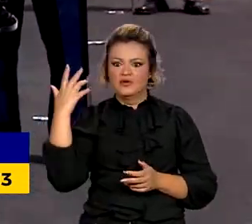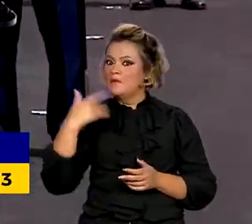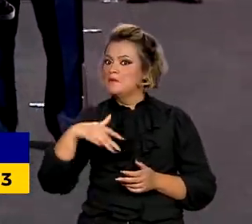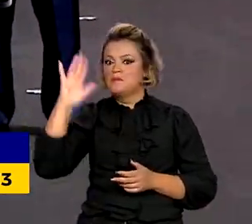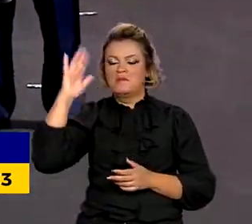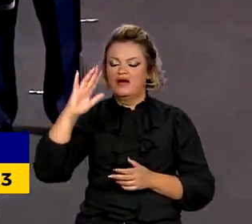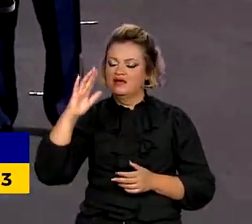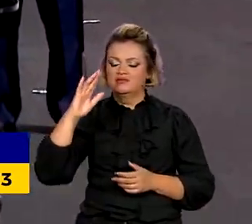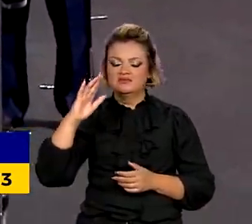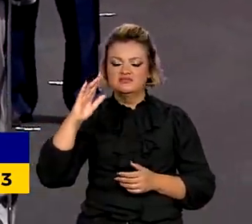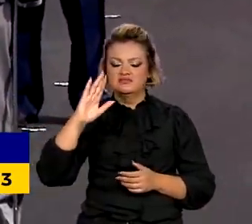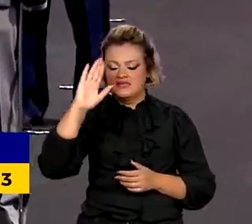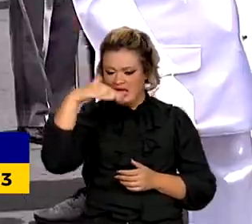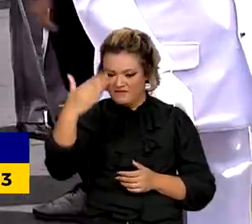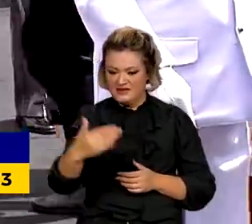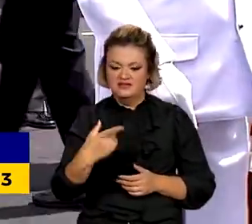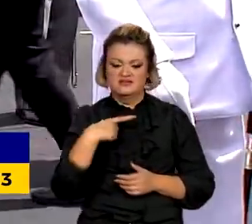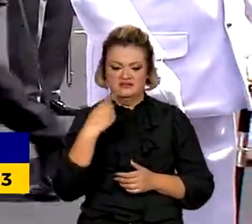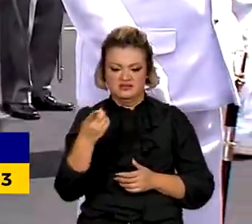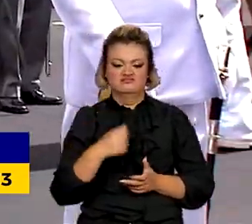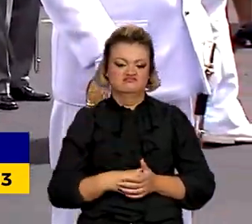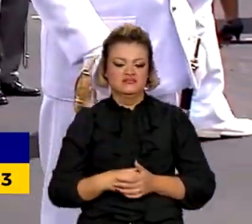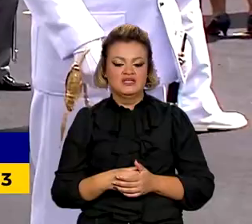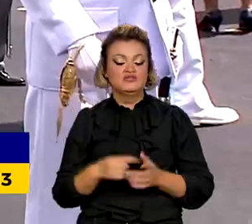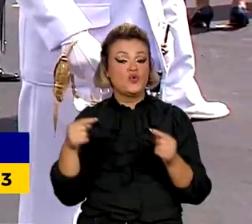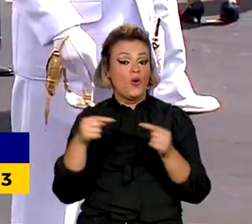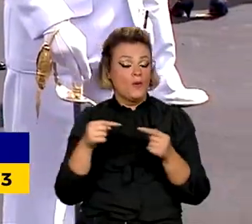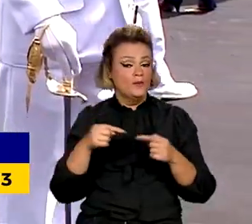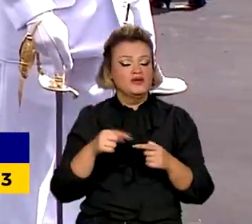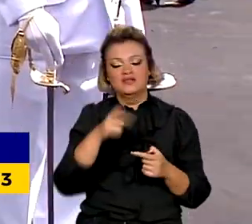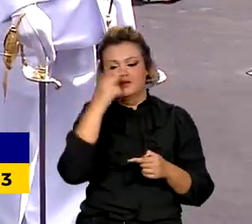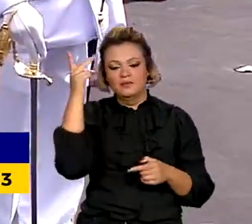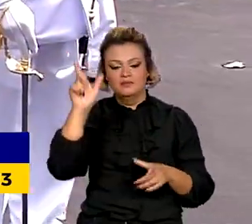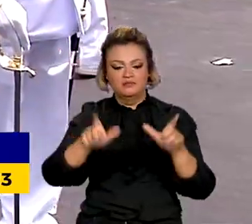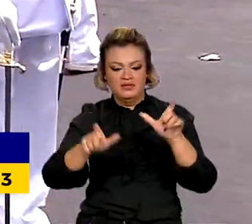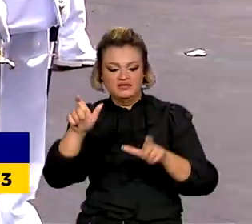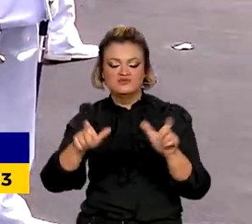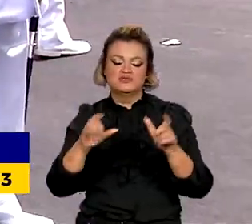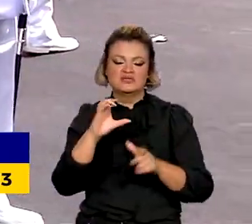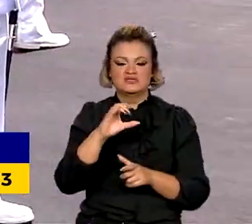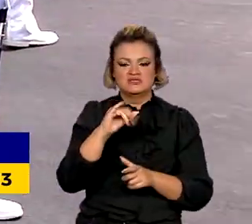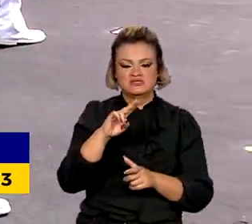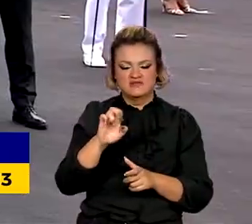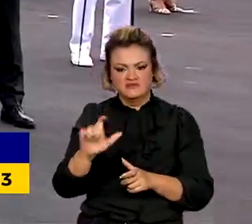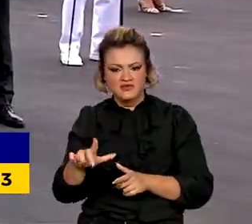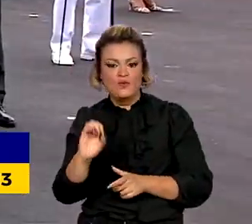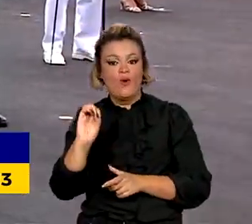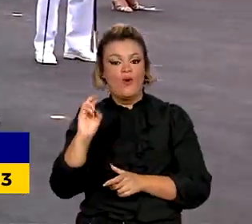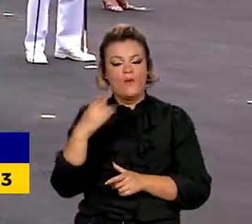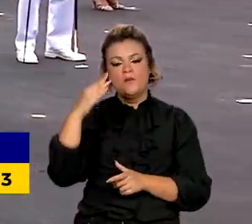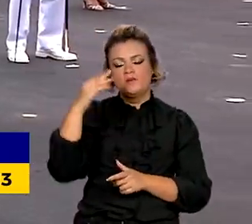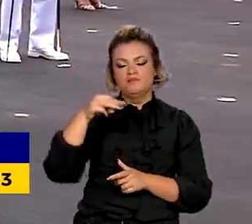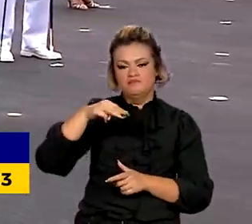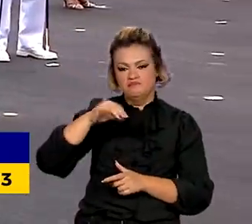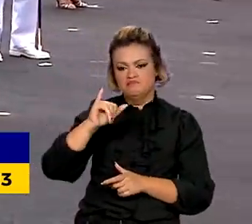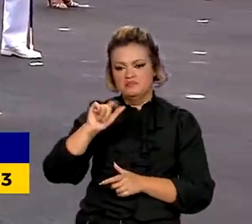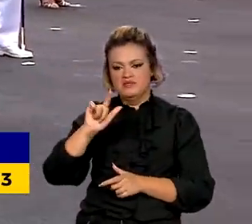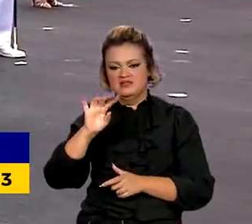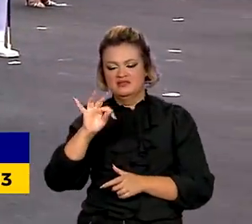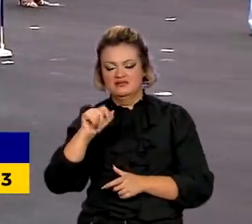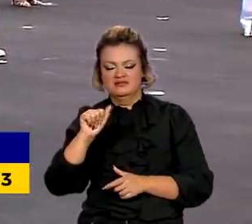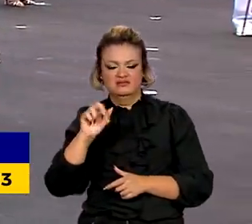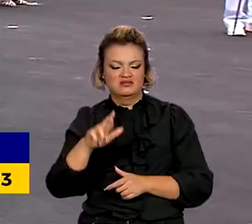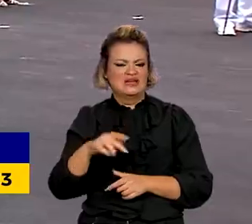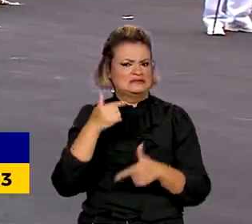condecorações da corporação, que são dadas às personalidades civis e militares que prestaram relevantes